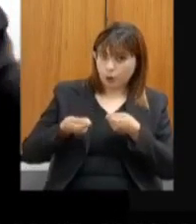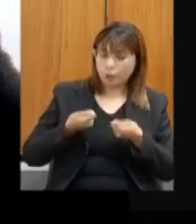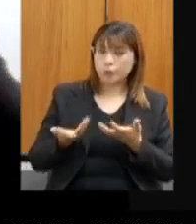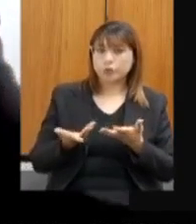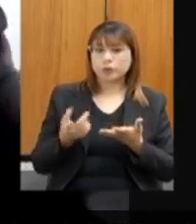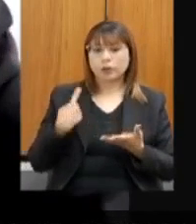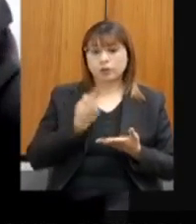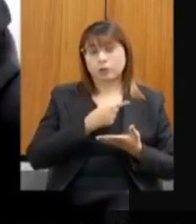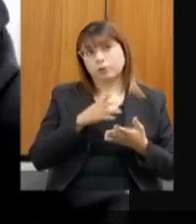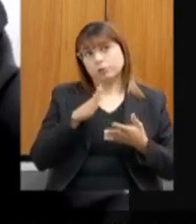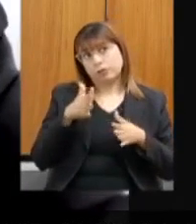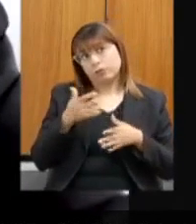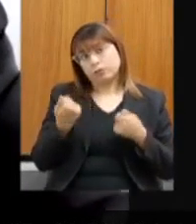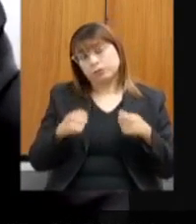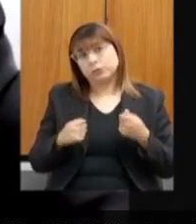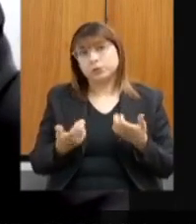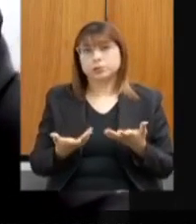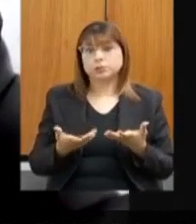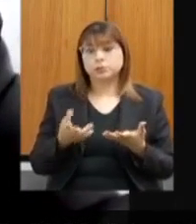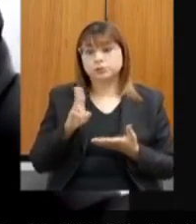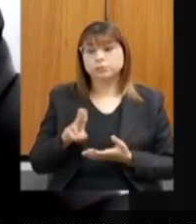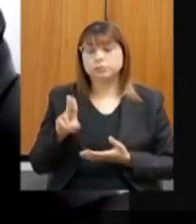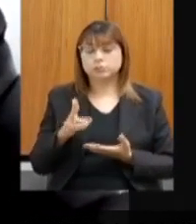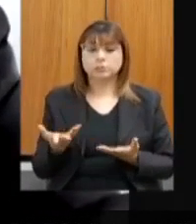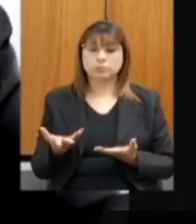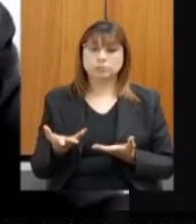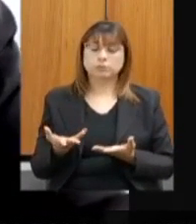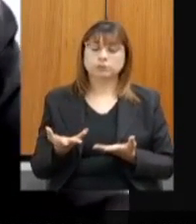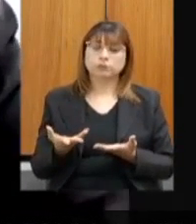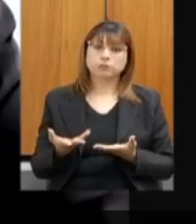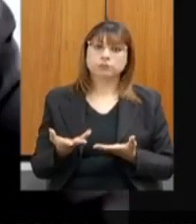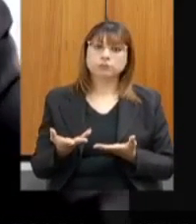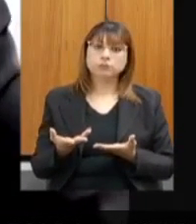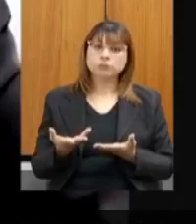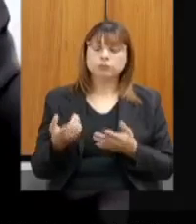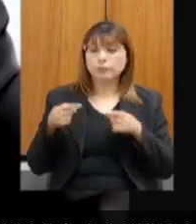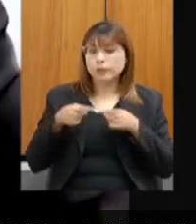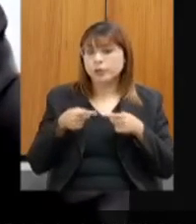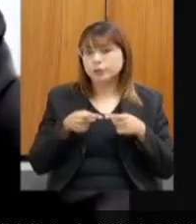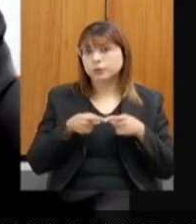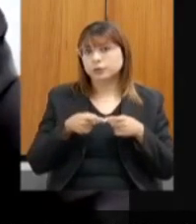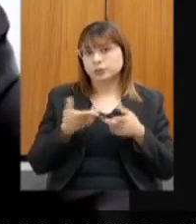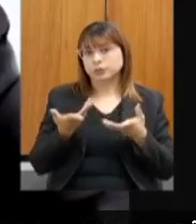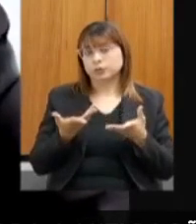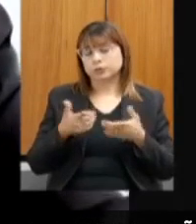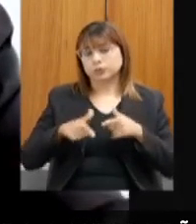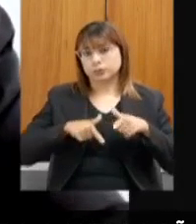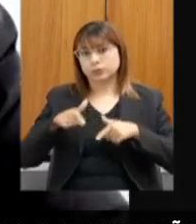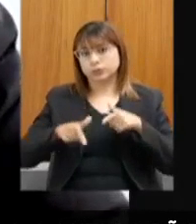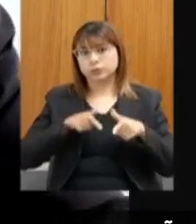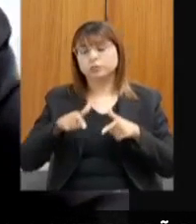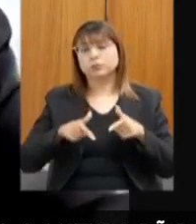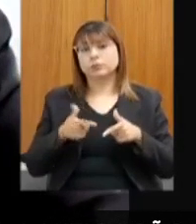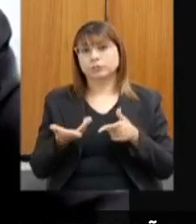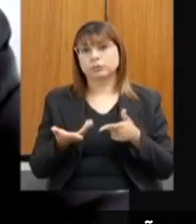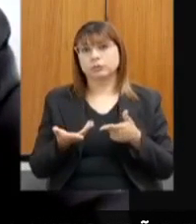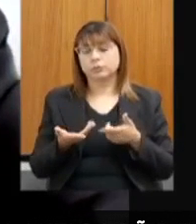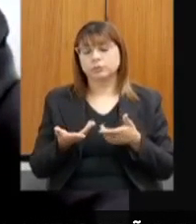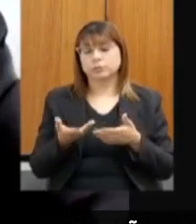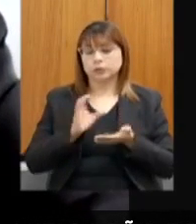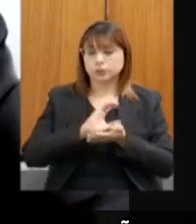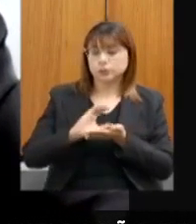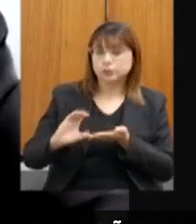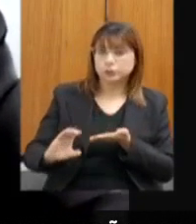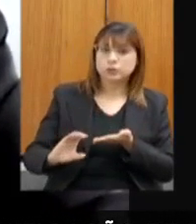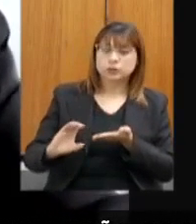nós devemos adotar medidas extraordinárias para destravar investimentos